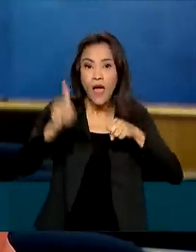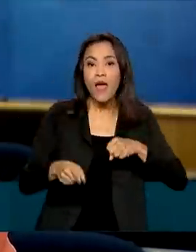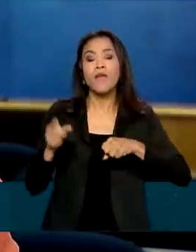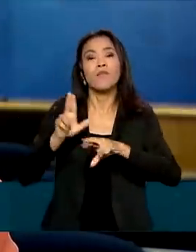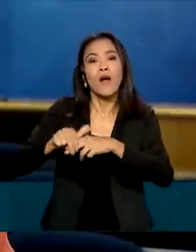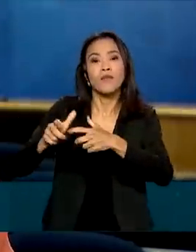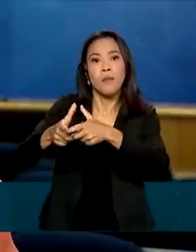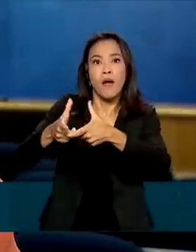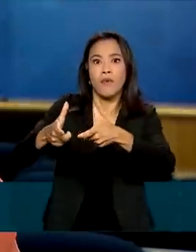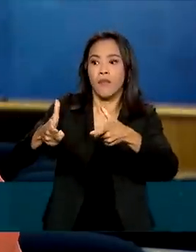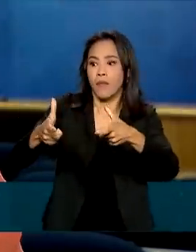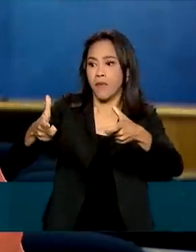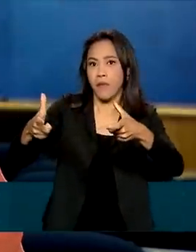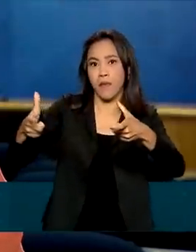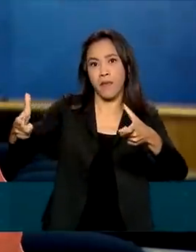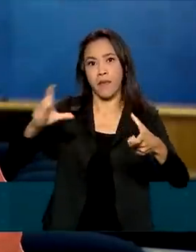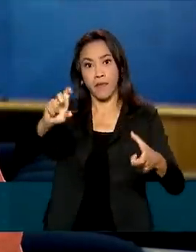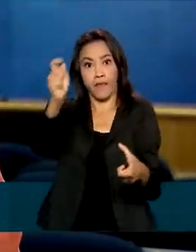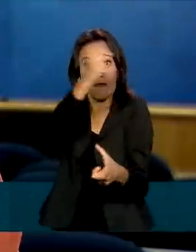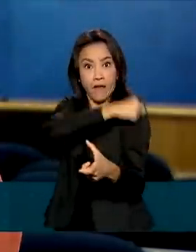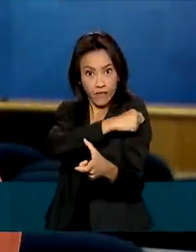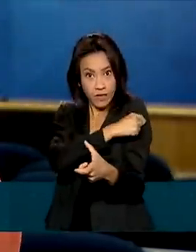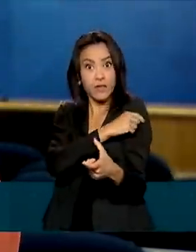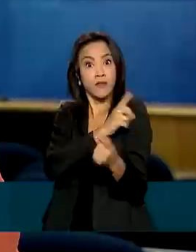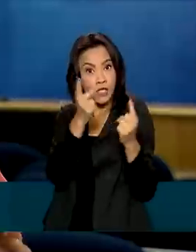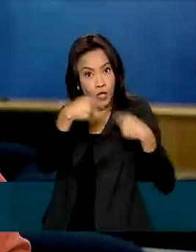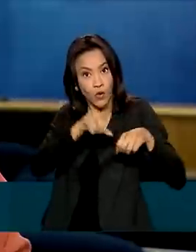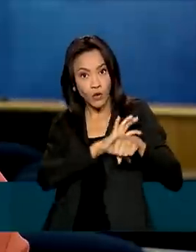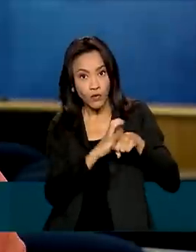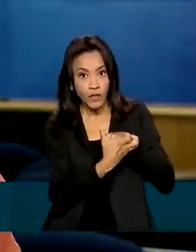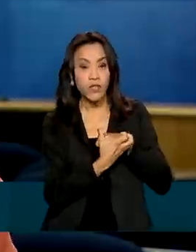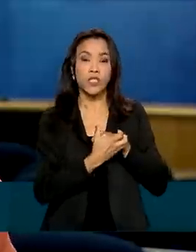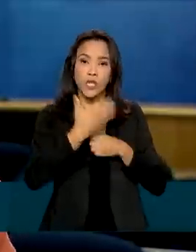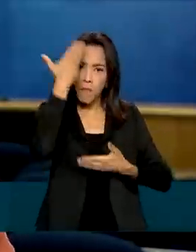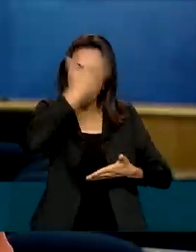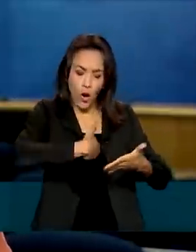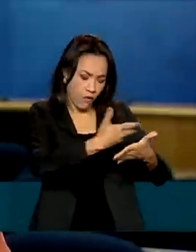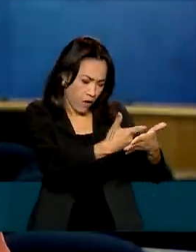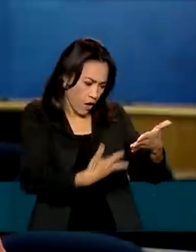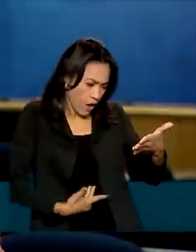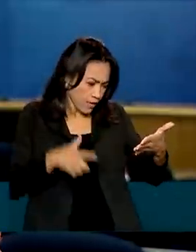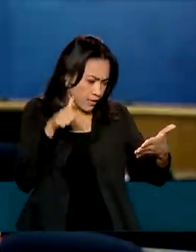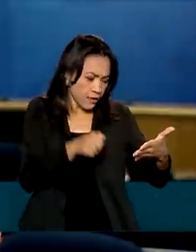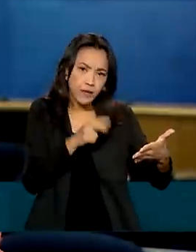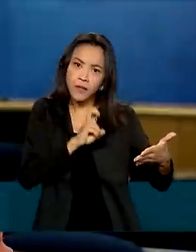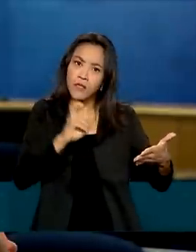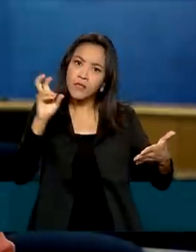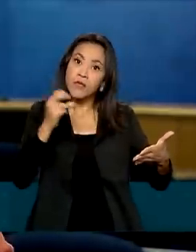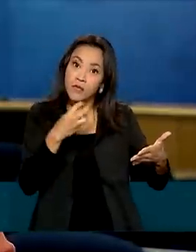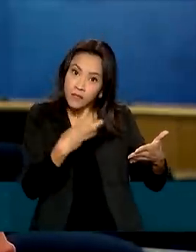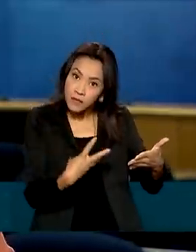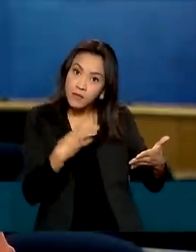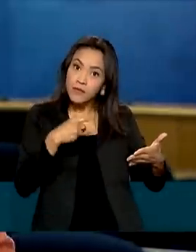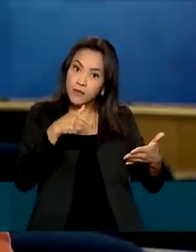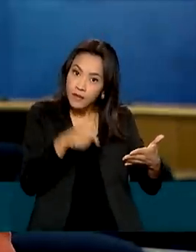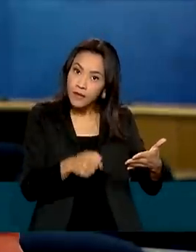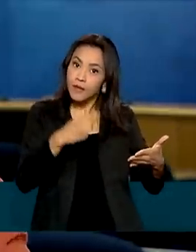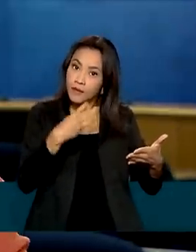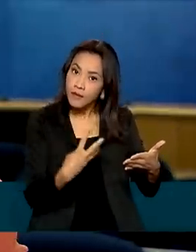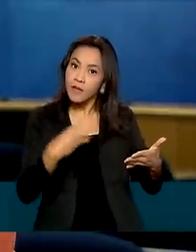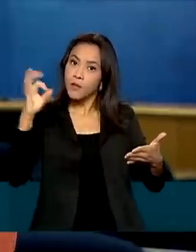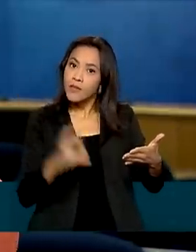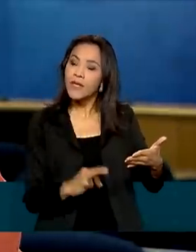vacinação contra a Covid-19. Os dados mostram que mais de 73% dos brasileiros estão com o esquema